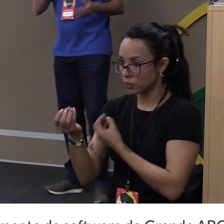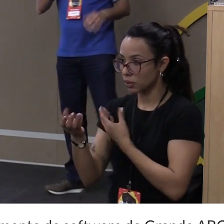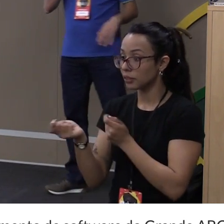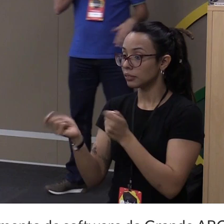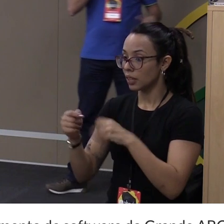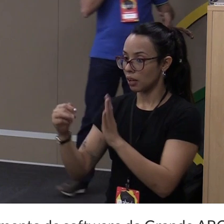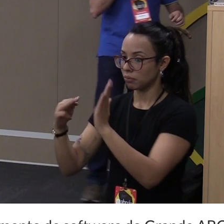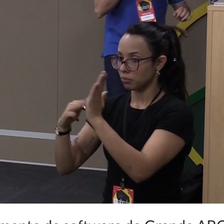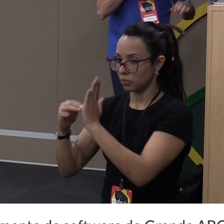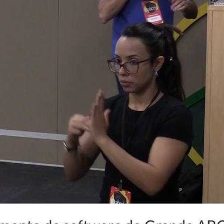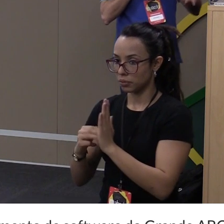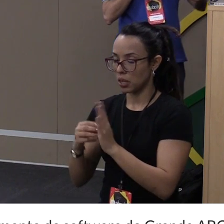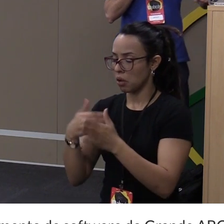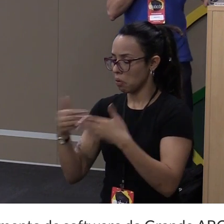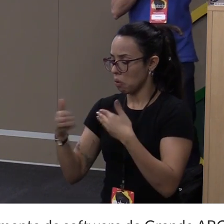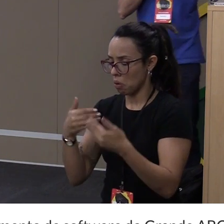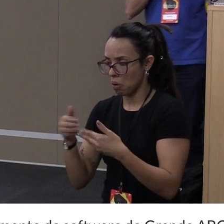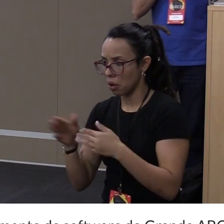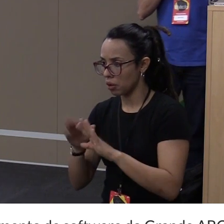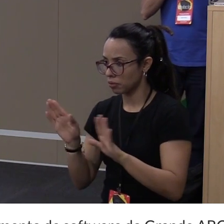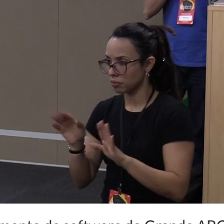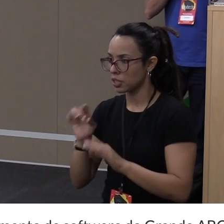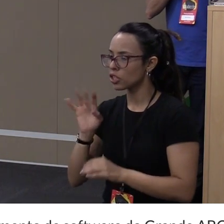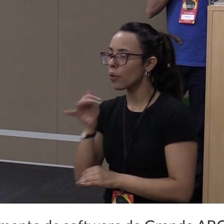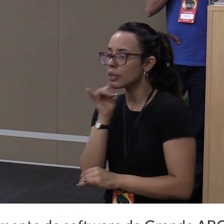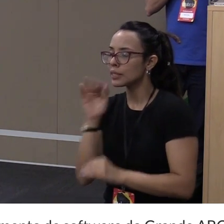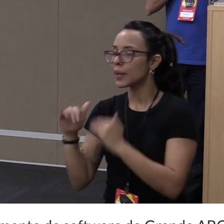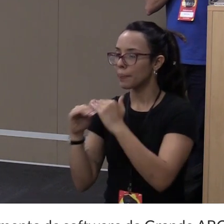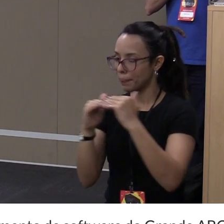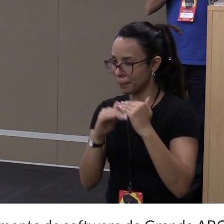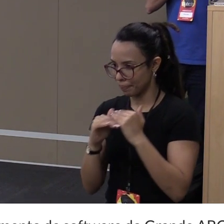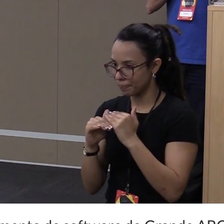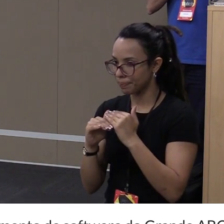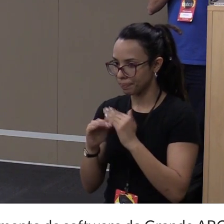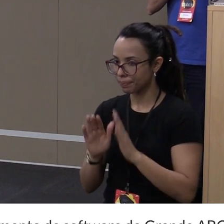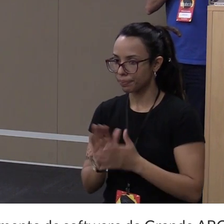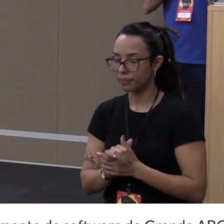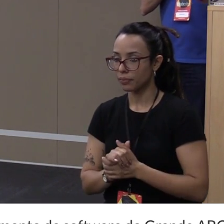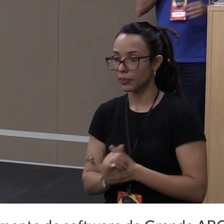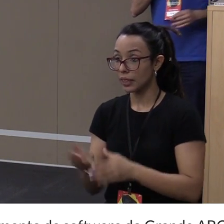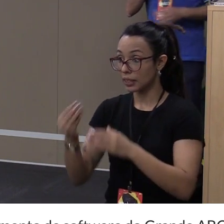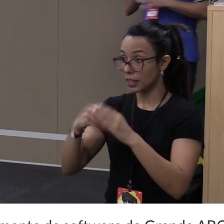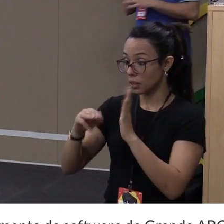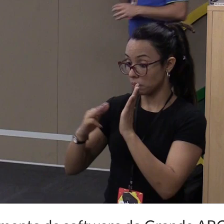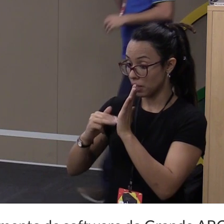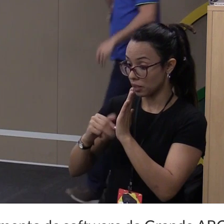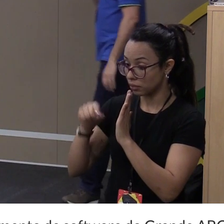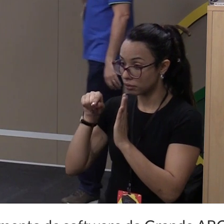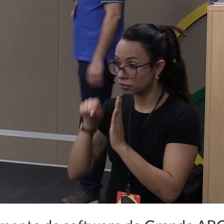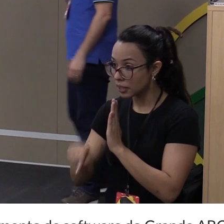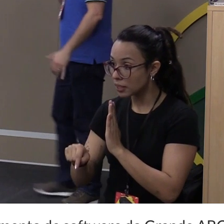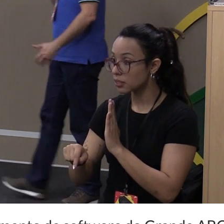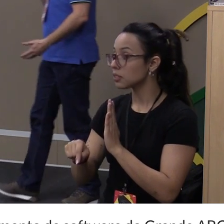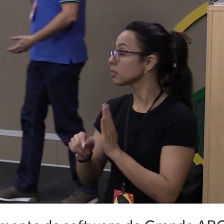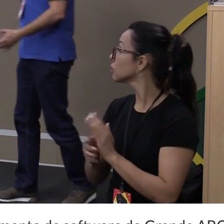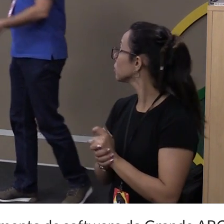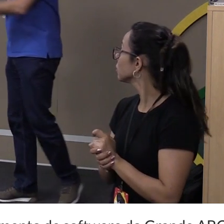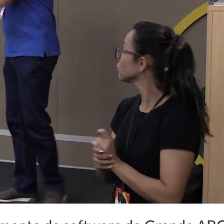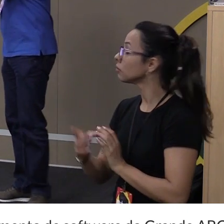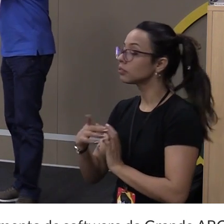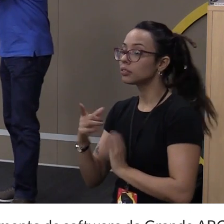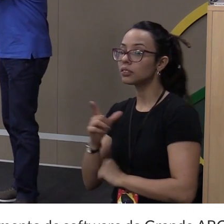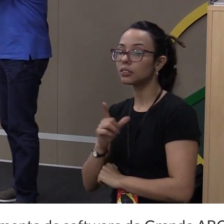quiser. Esse daí é só um exemplo meio que padrão. E no método parse, o que ele tem?